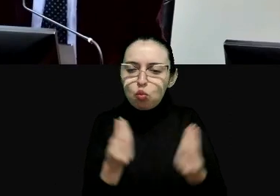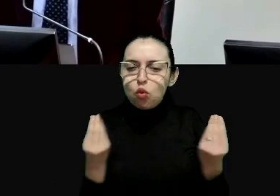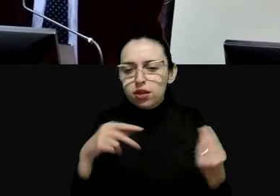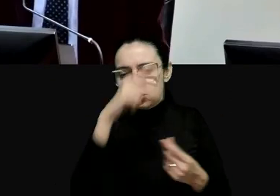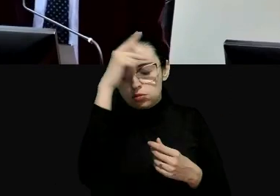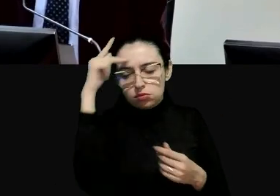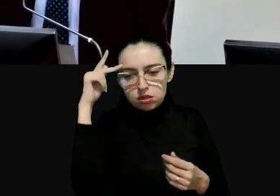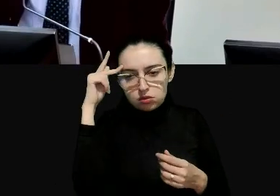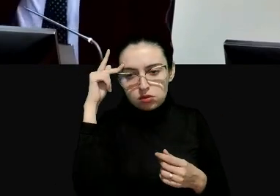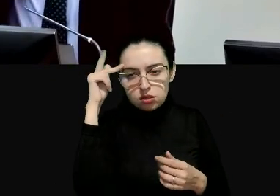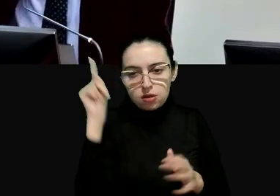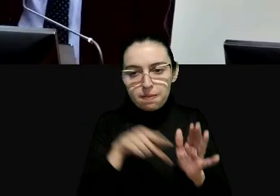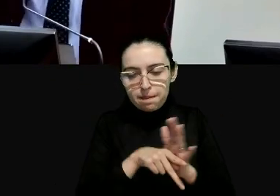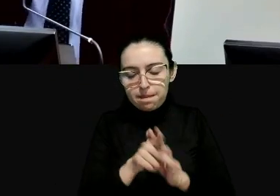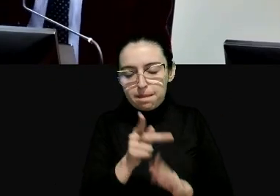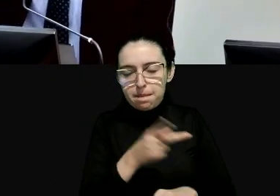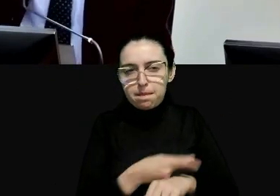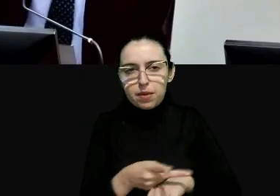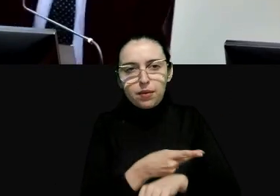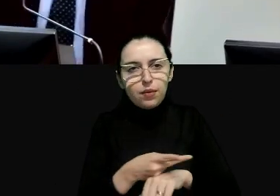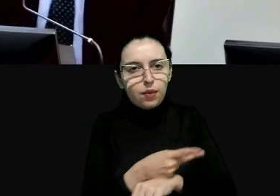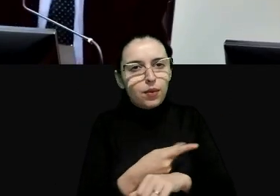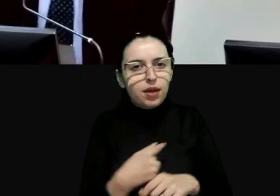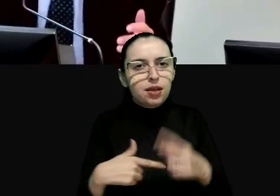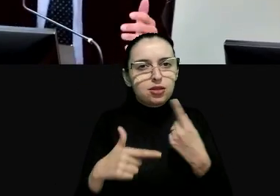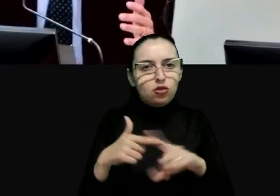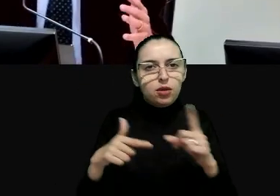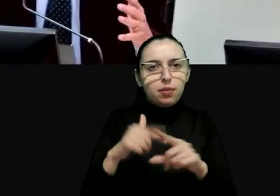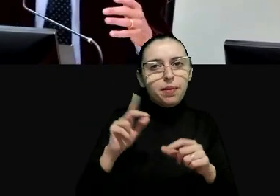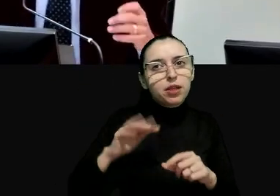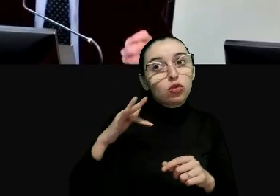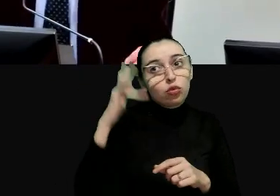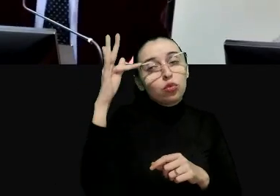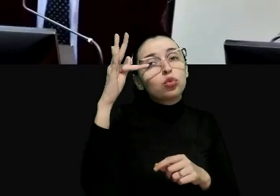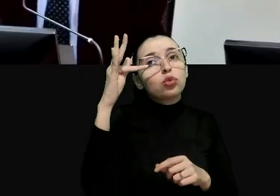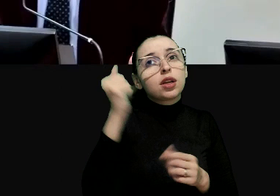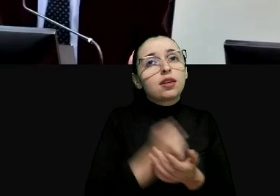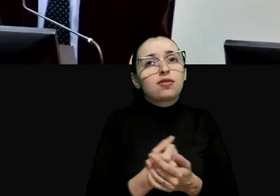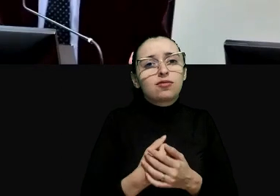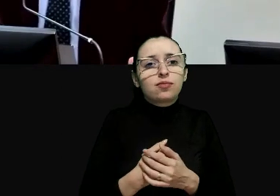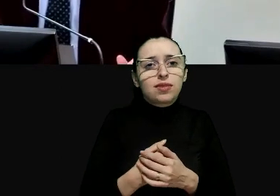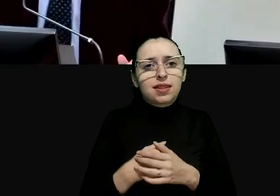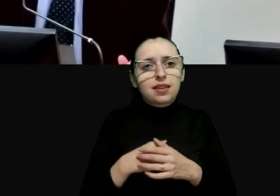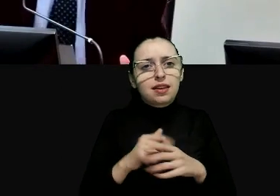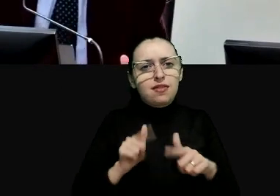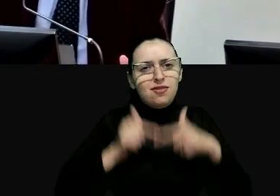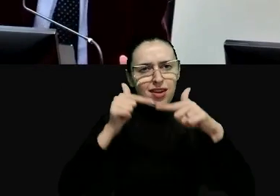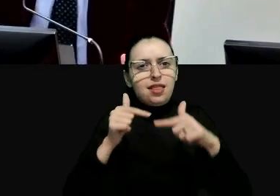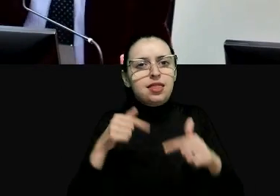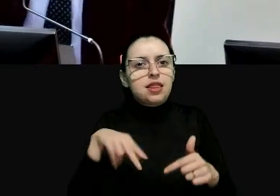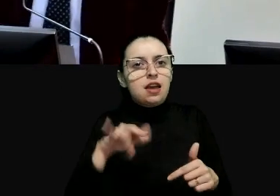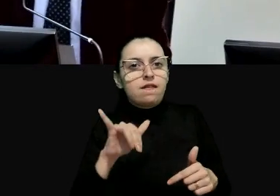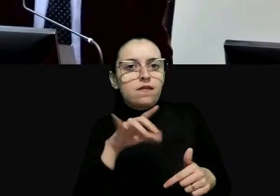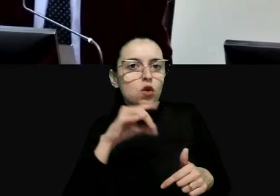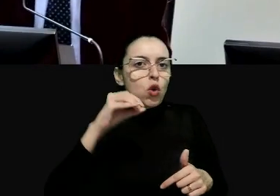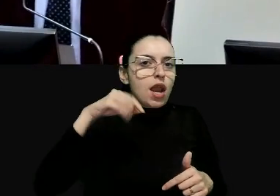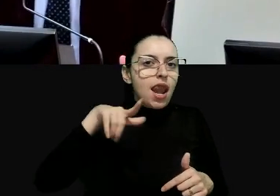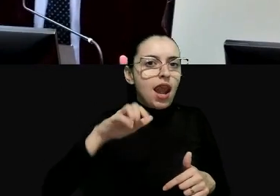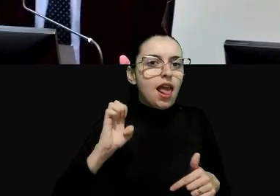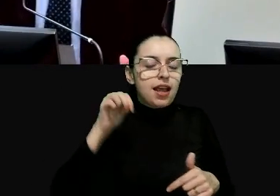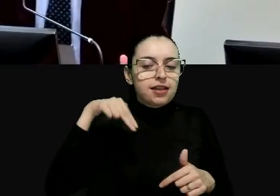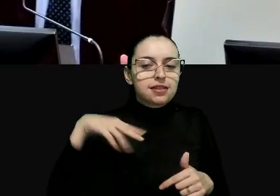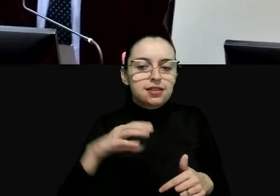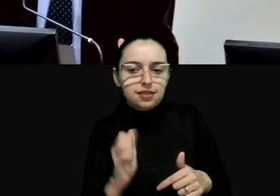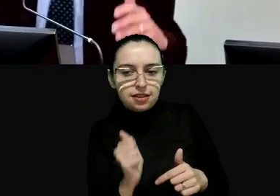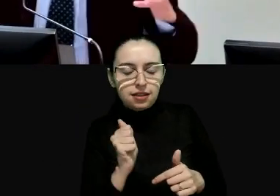Muita gente, uma vez, dizia que esses são problemas que só podem enfrentar com a violência, dizia que esses são problemas que